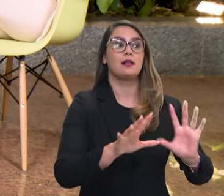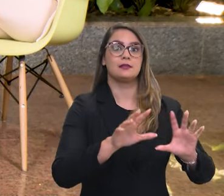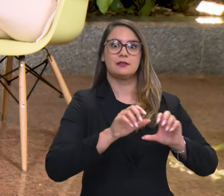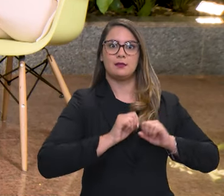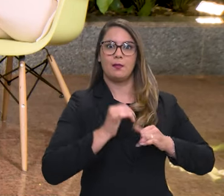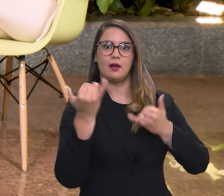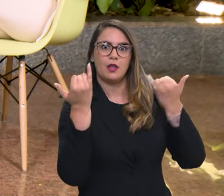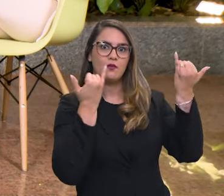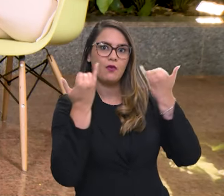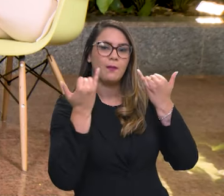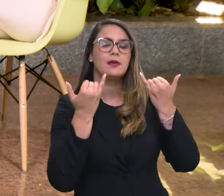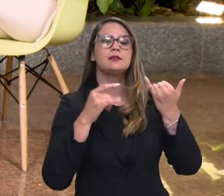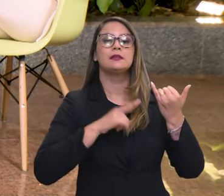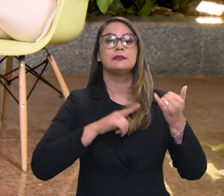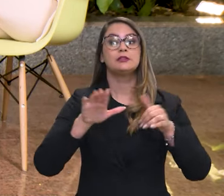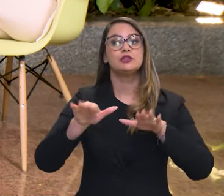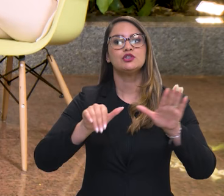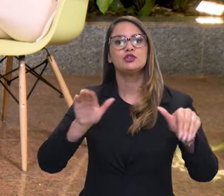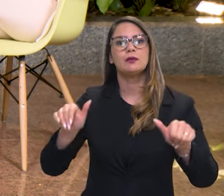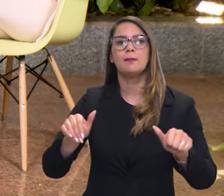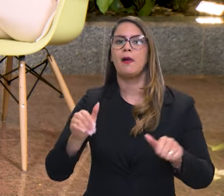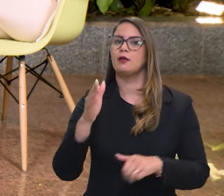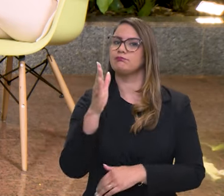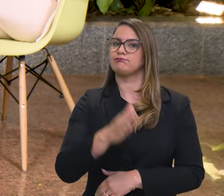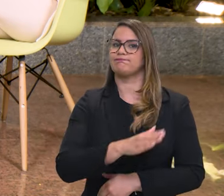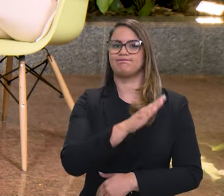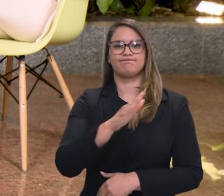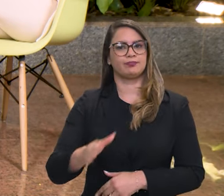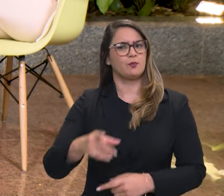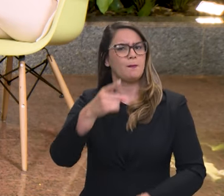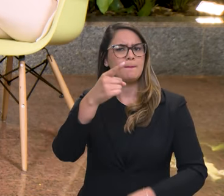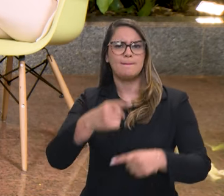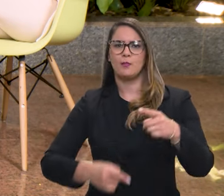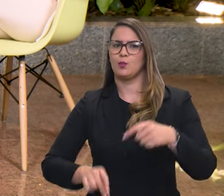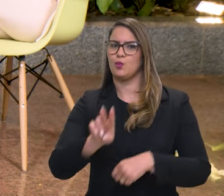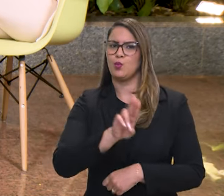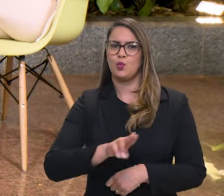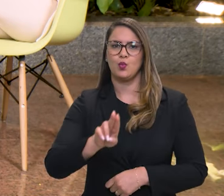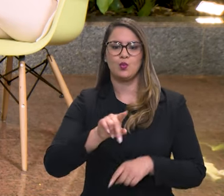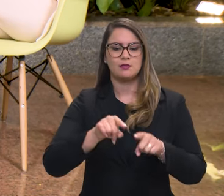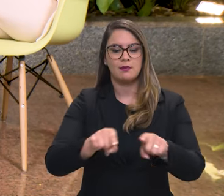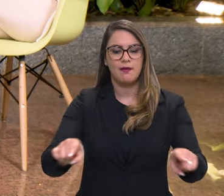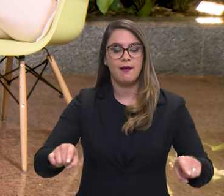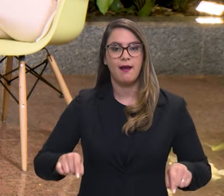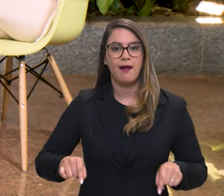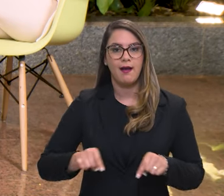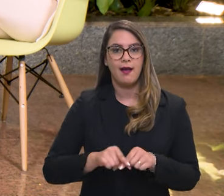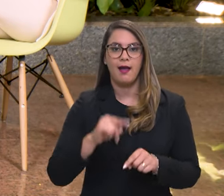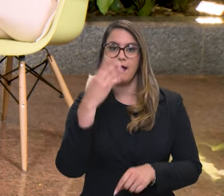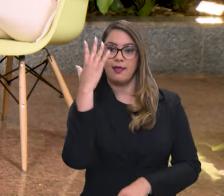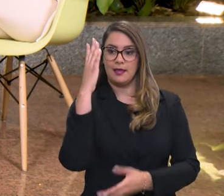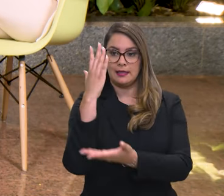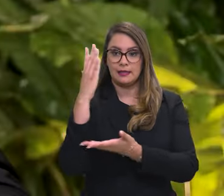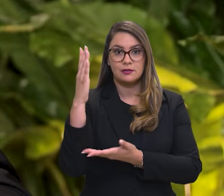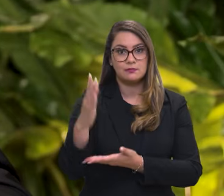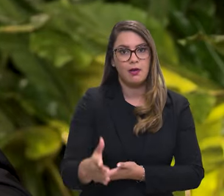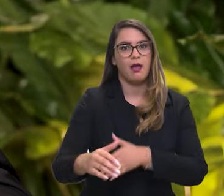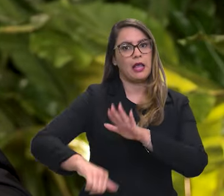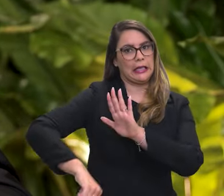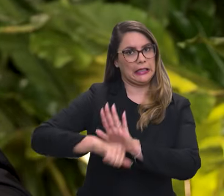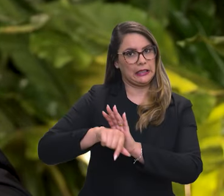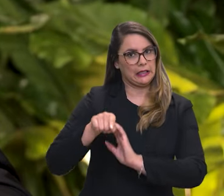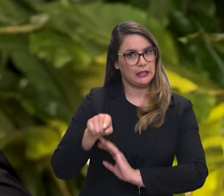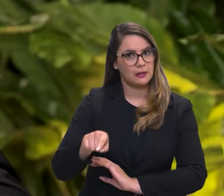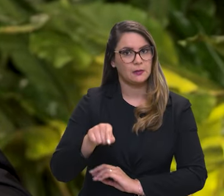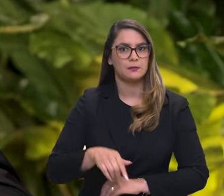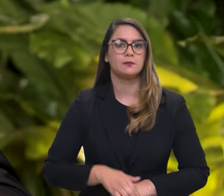chamado embargo, que é proibir a utilização da área que foi desmatada irregularmente. Só para você ter uma ideia, a gente emitiu, esse